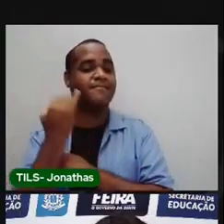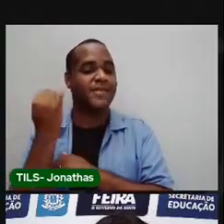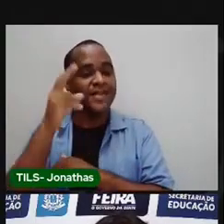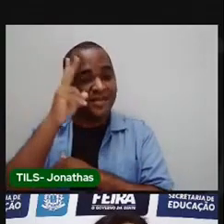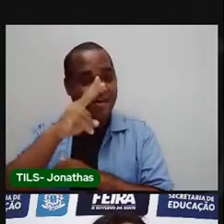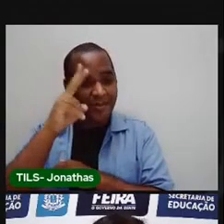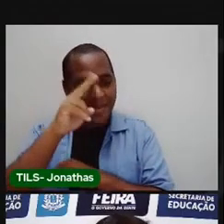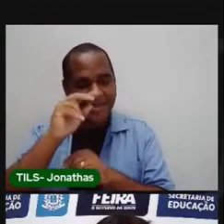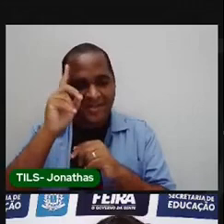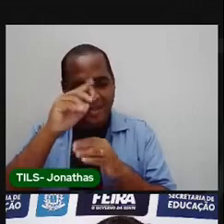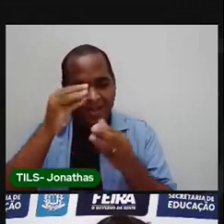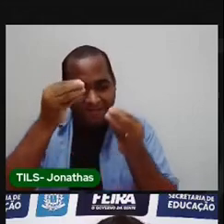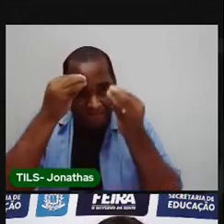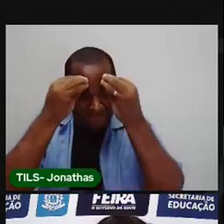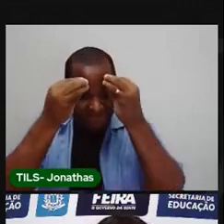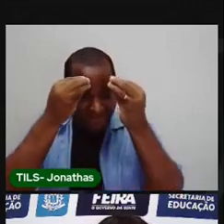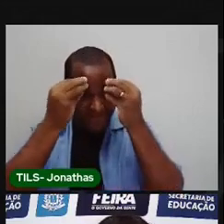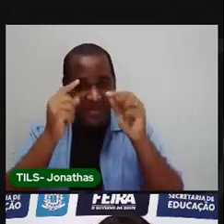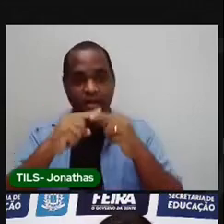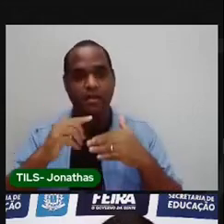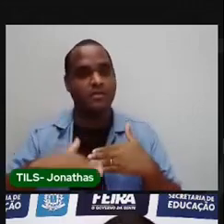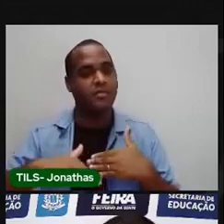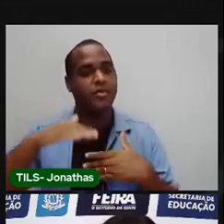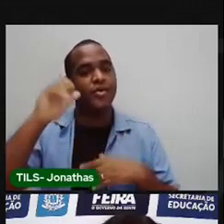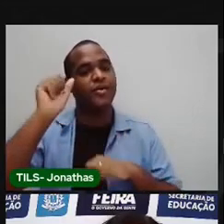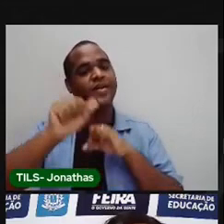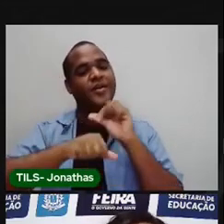lembrar a gente que a gente cresce junto com o tempo.